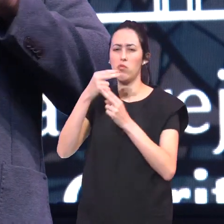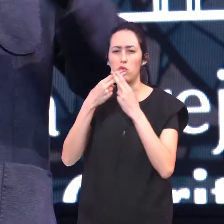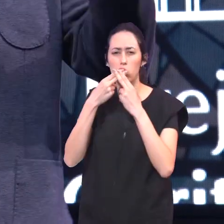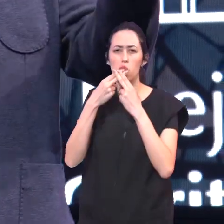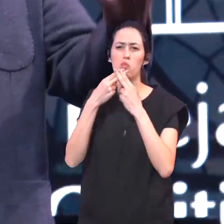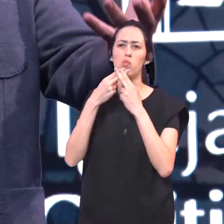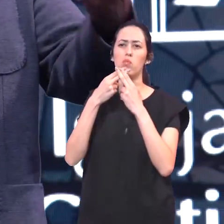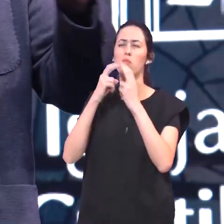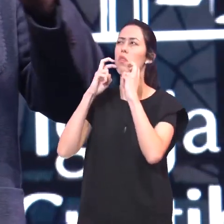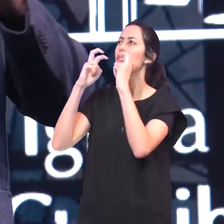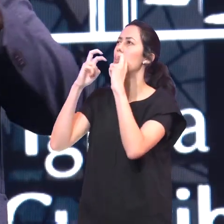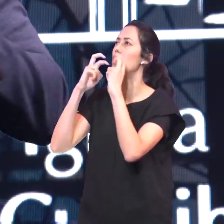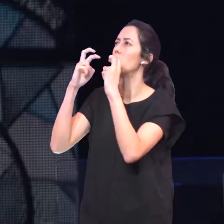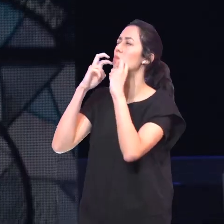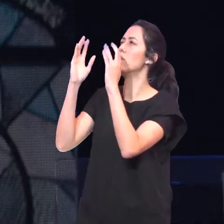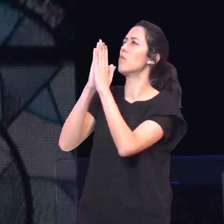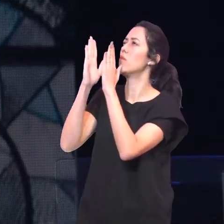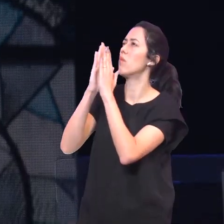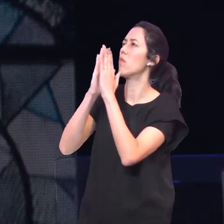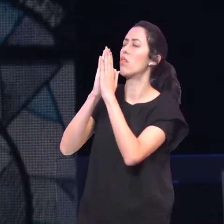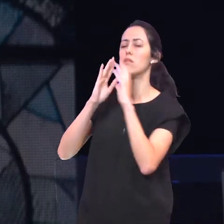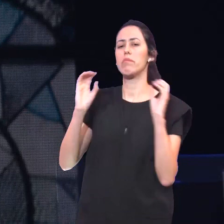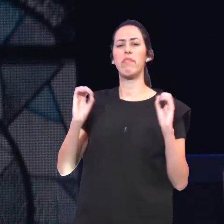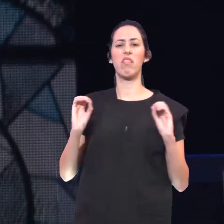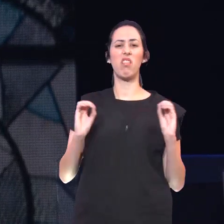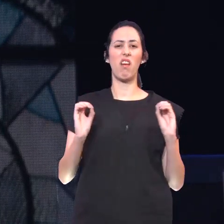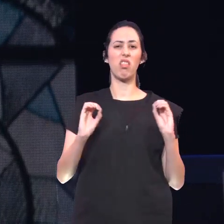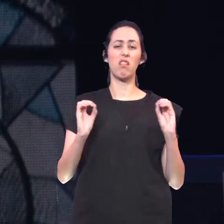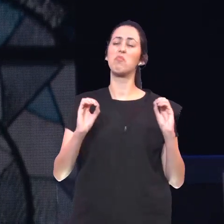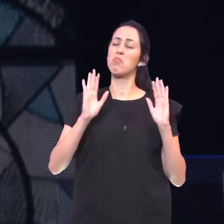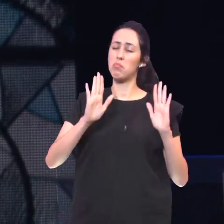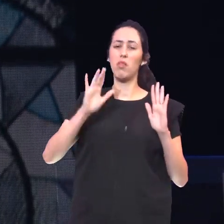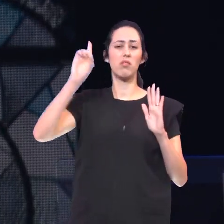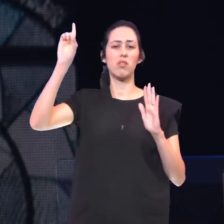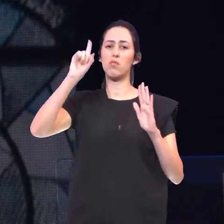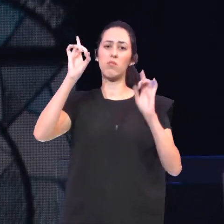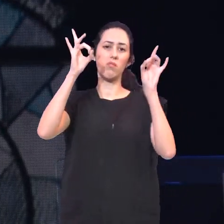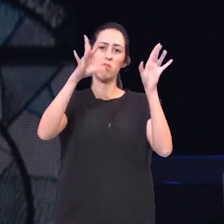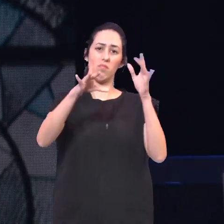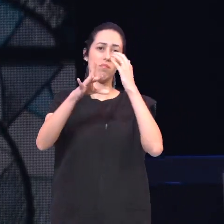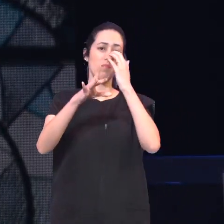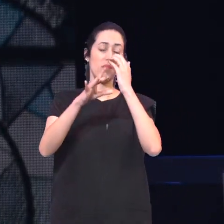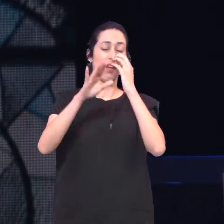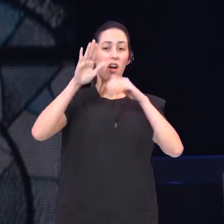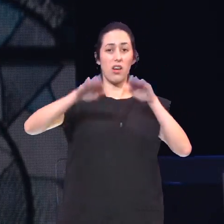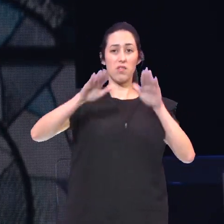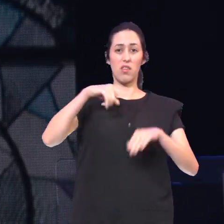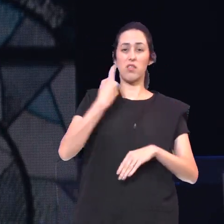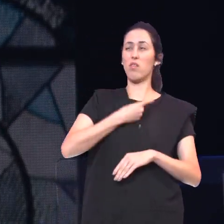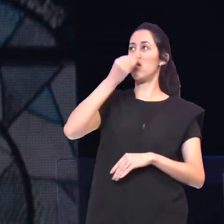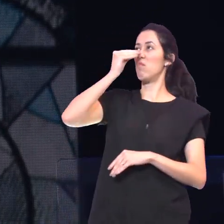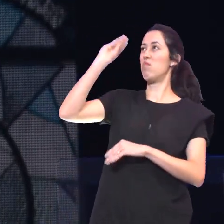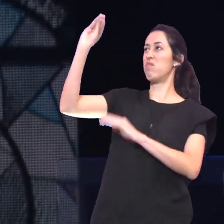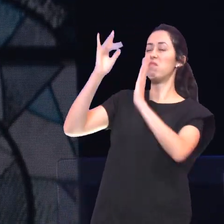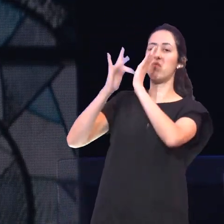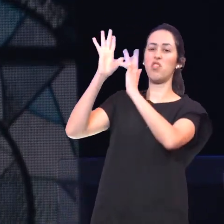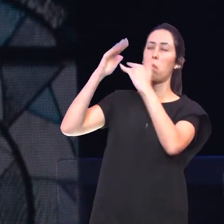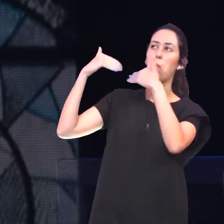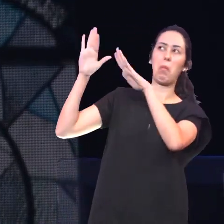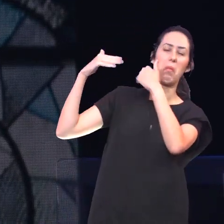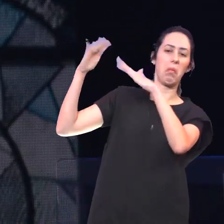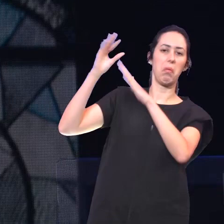E clamando Pelo seu favor Mesmo quando Rejeitamos Jesus Jesus